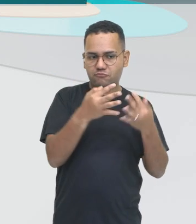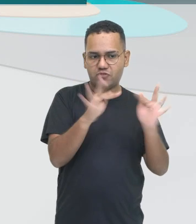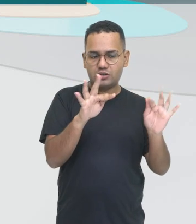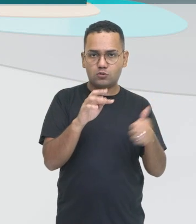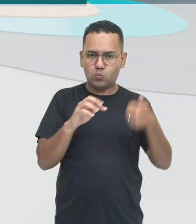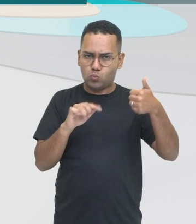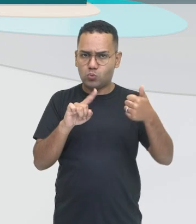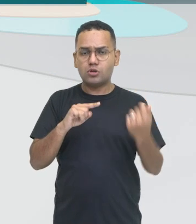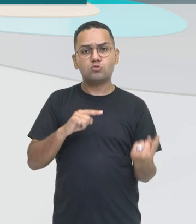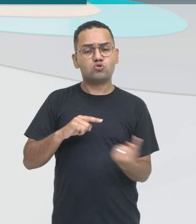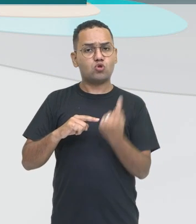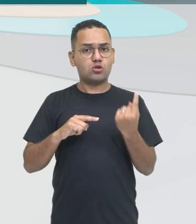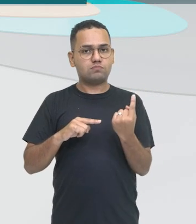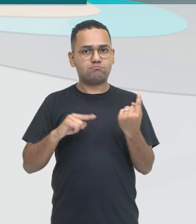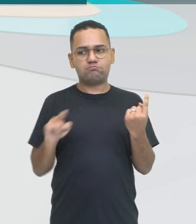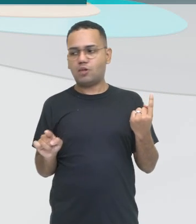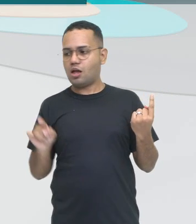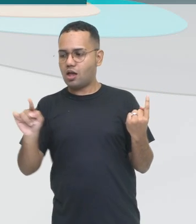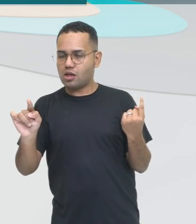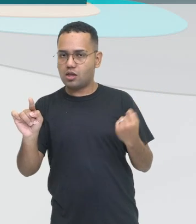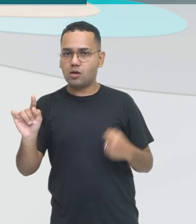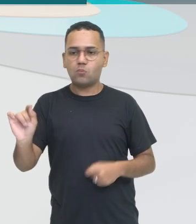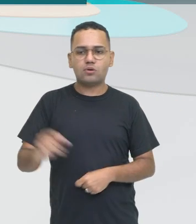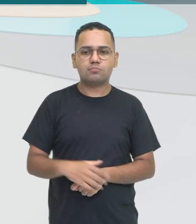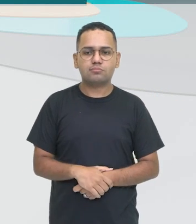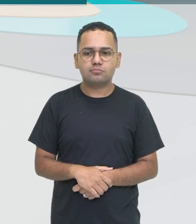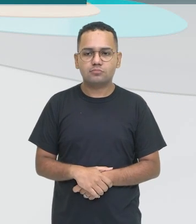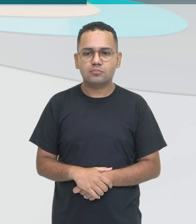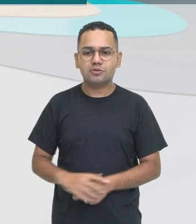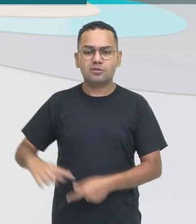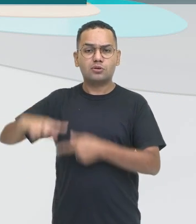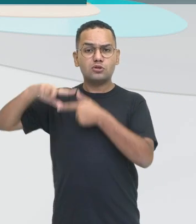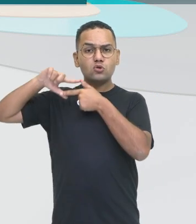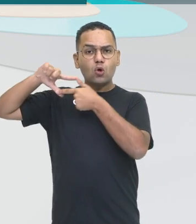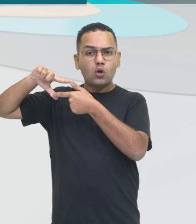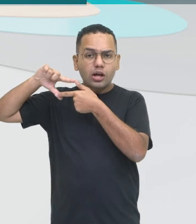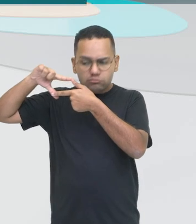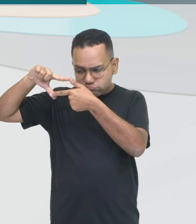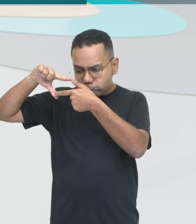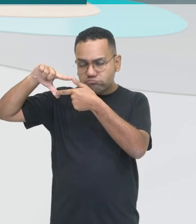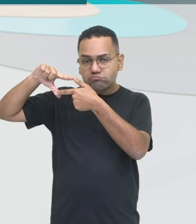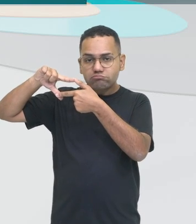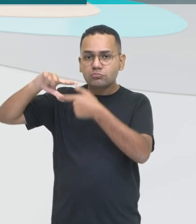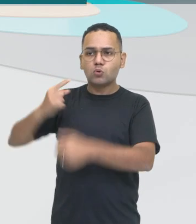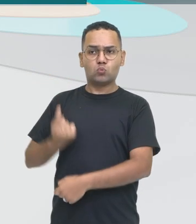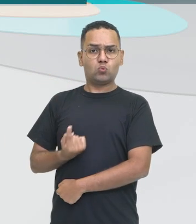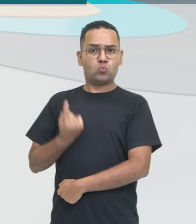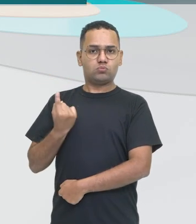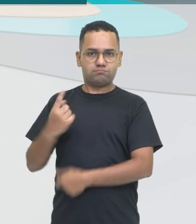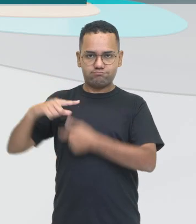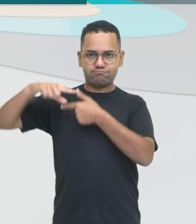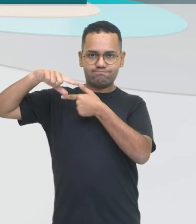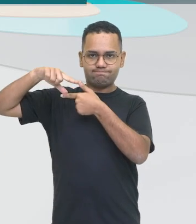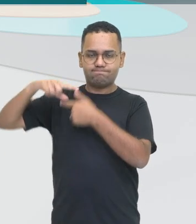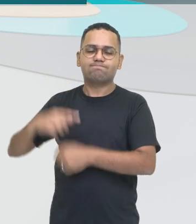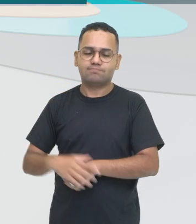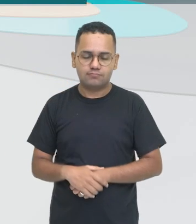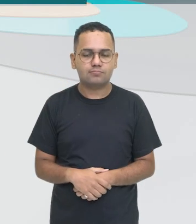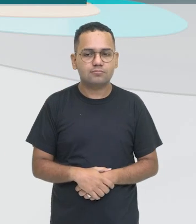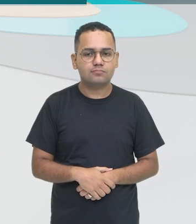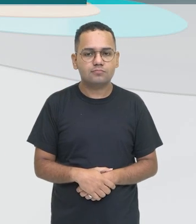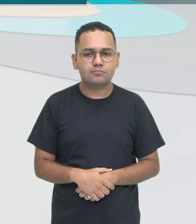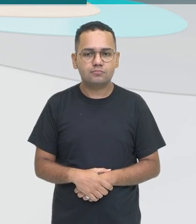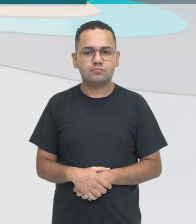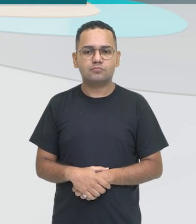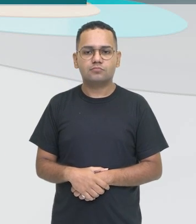sozinha, quando eu utilizo ou by myself, eu tô utilizando completamente sozinho ou completamente sozinha. Repare que eu tô dando